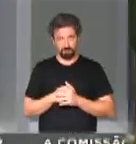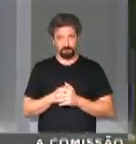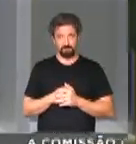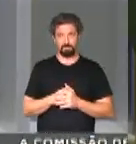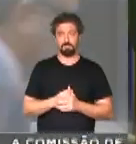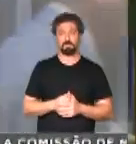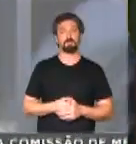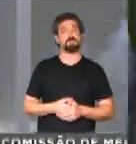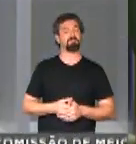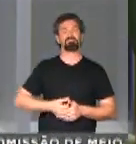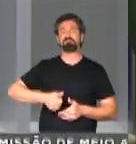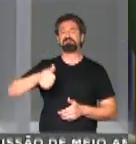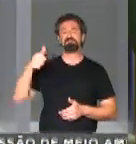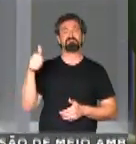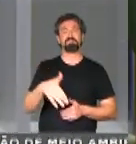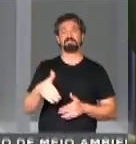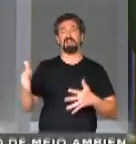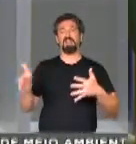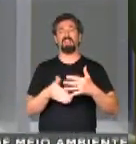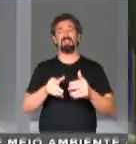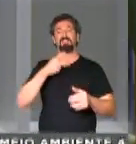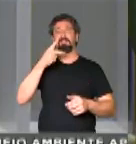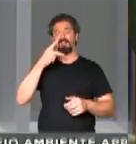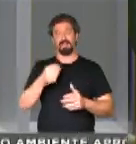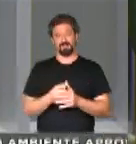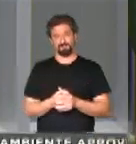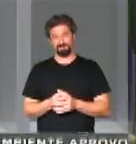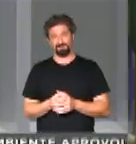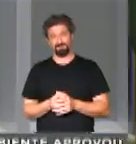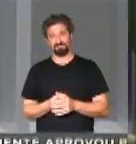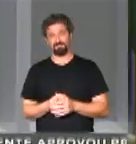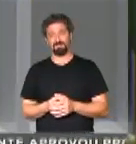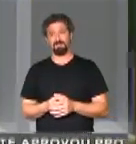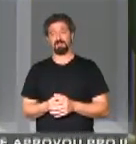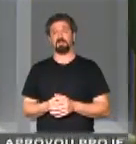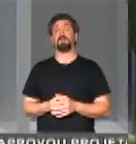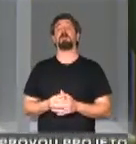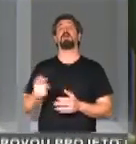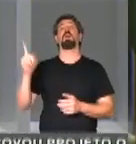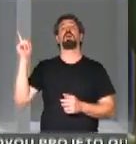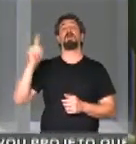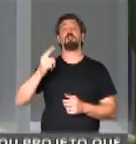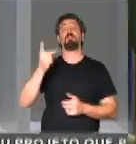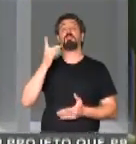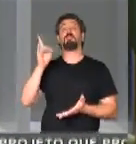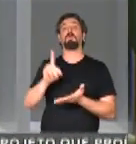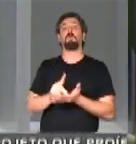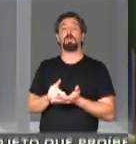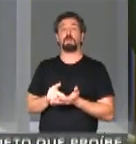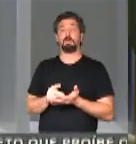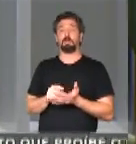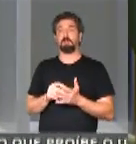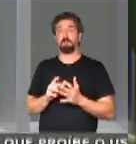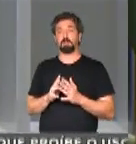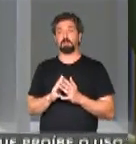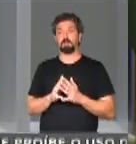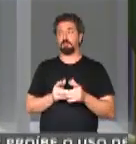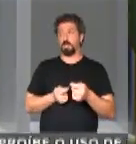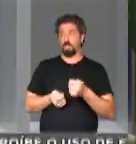é um desastre a fala desse ministro. Ele veio aqui reafirmar que quer